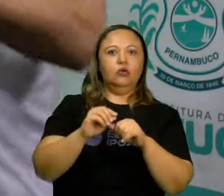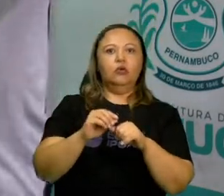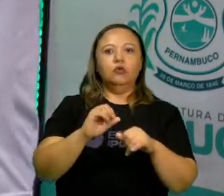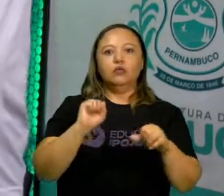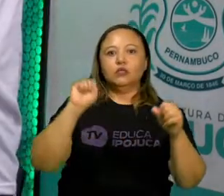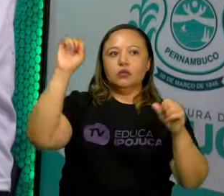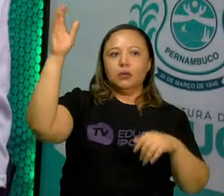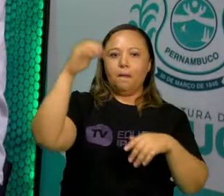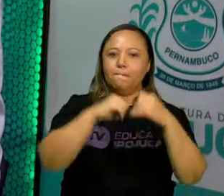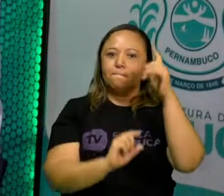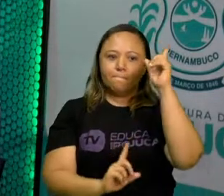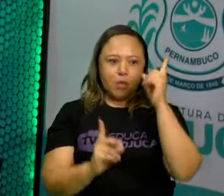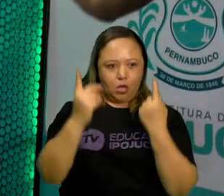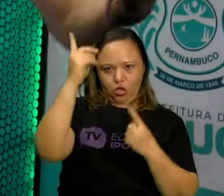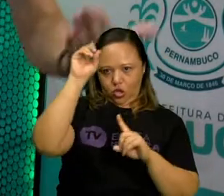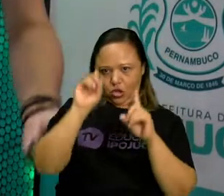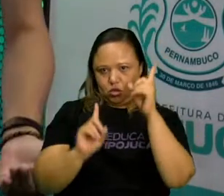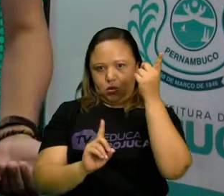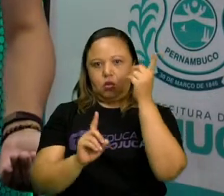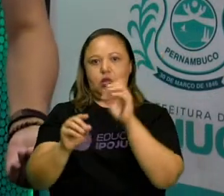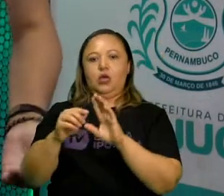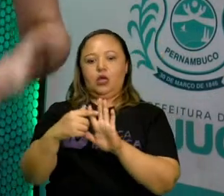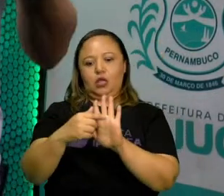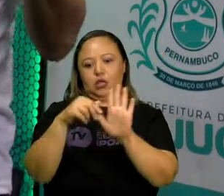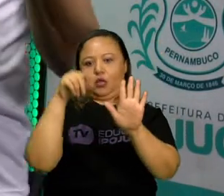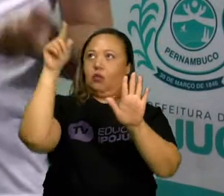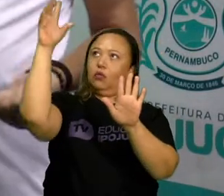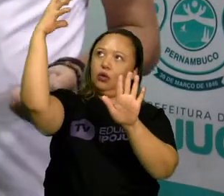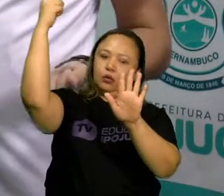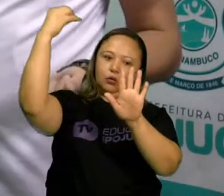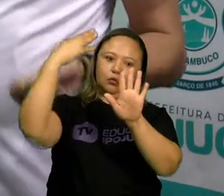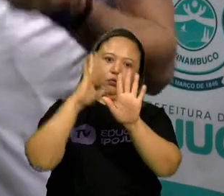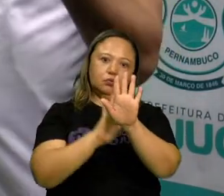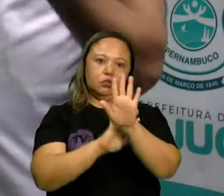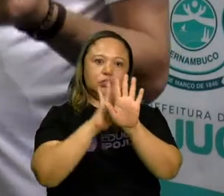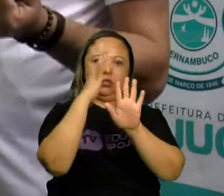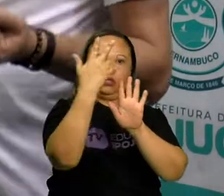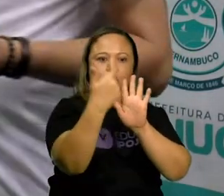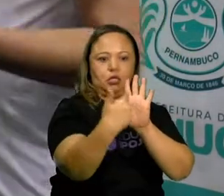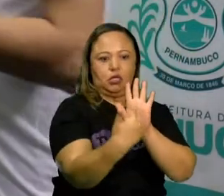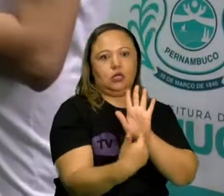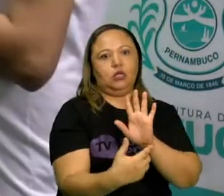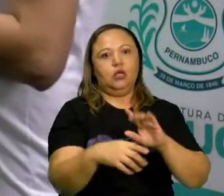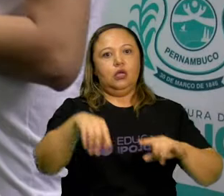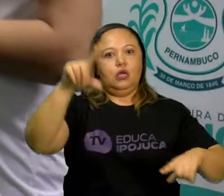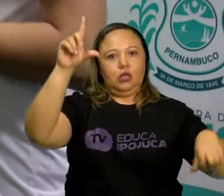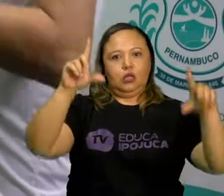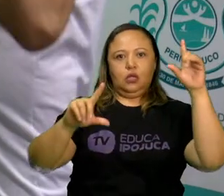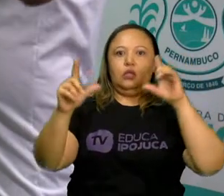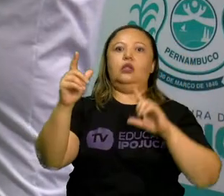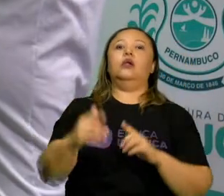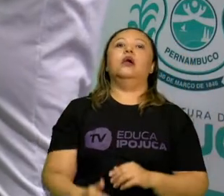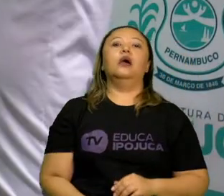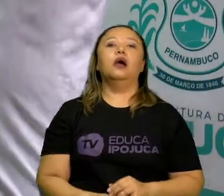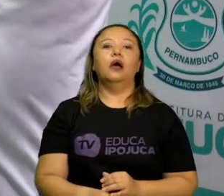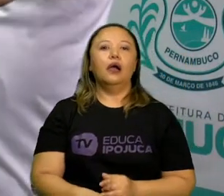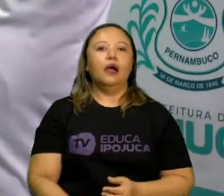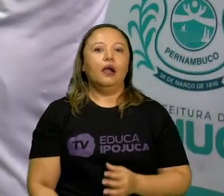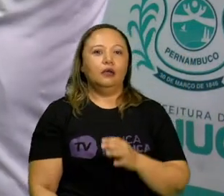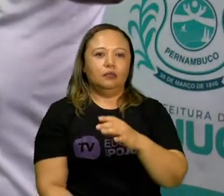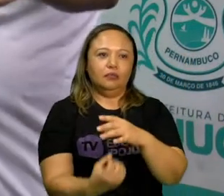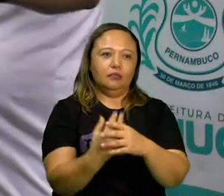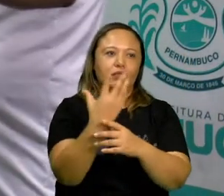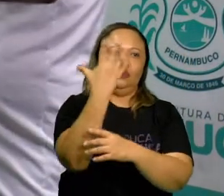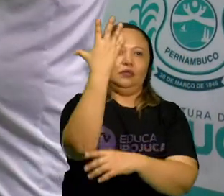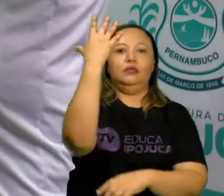movimento. E isso é o teatro de sombras, melhor do que ler, não é verdade? Muito obrigado pela atenção, sigamos. E aí nós